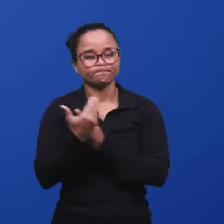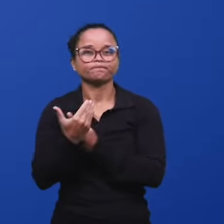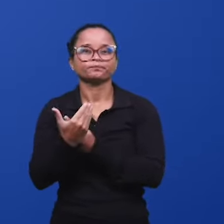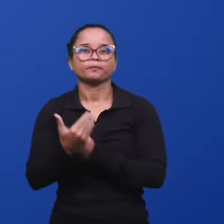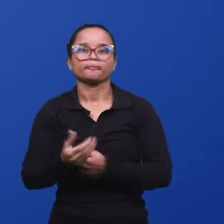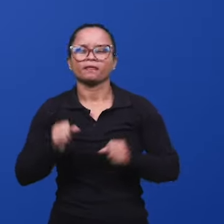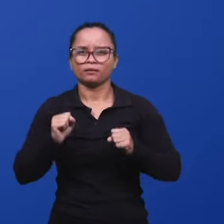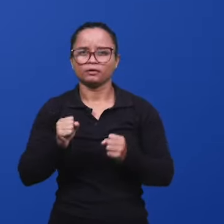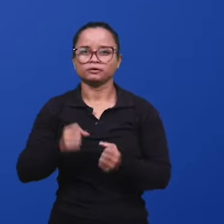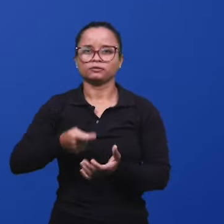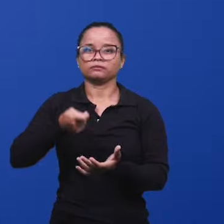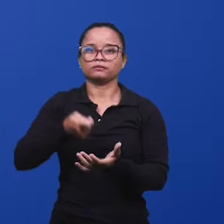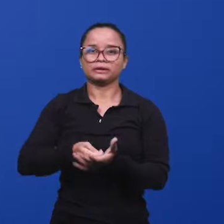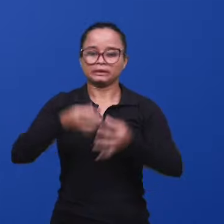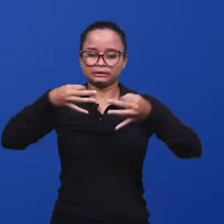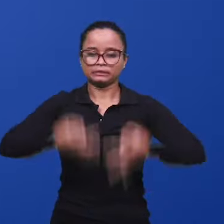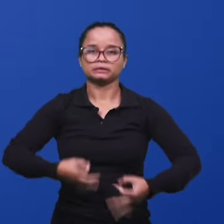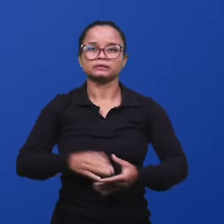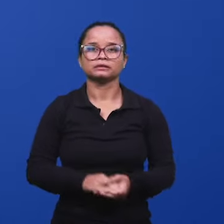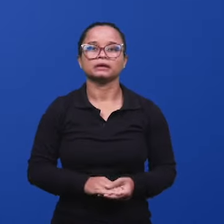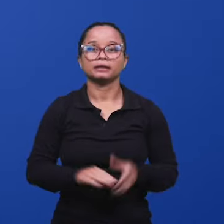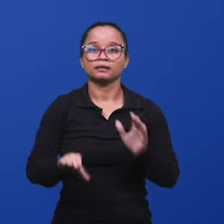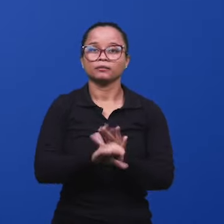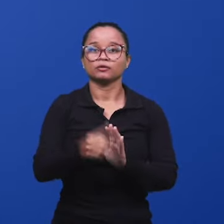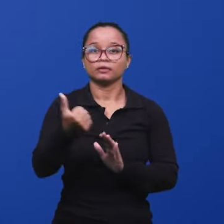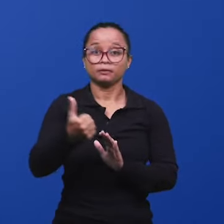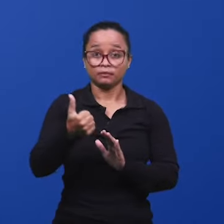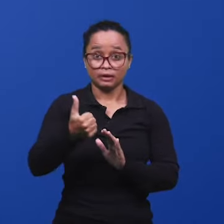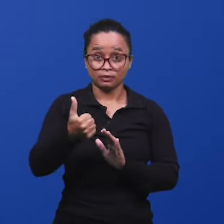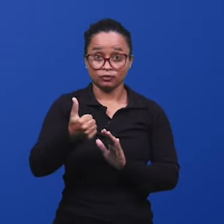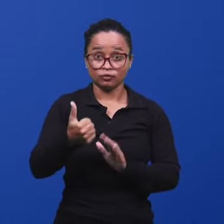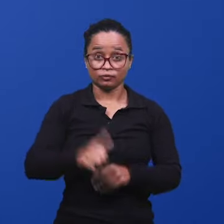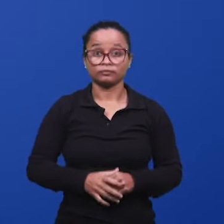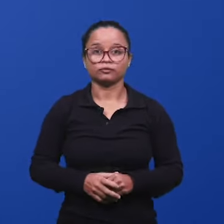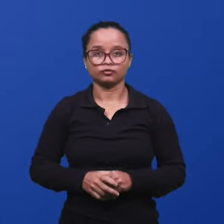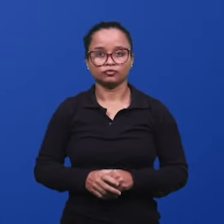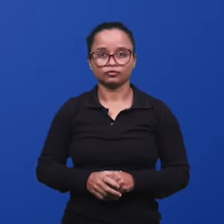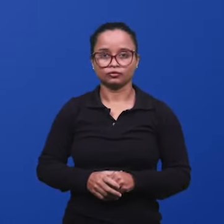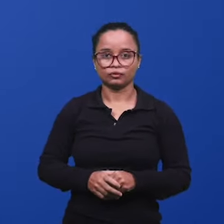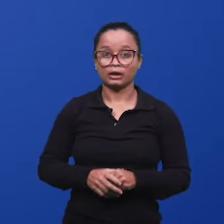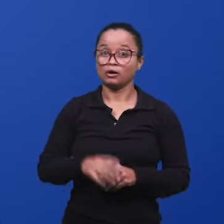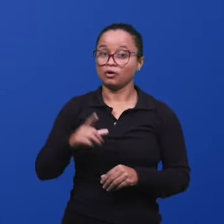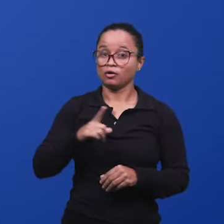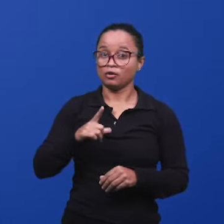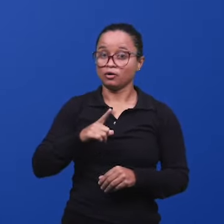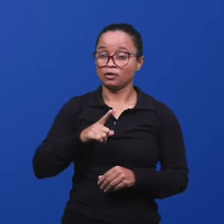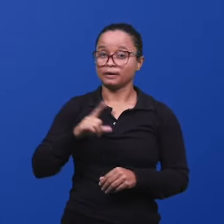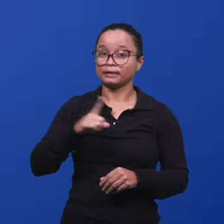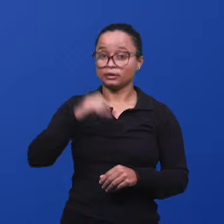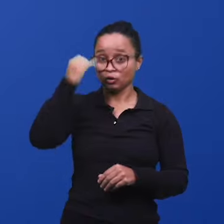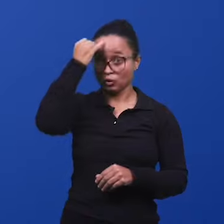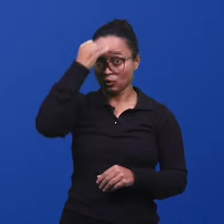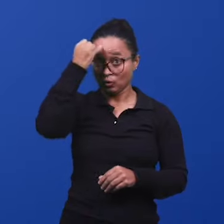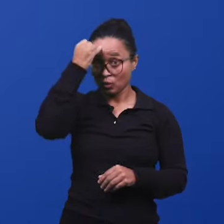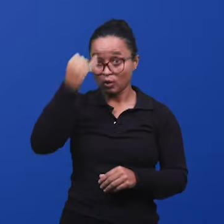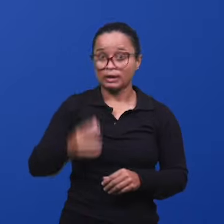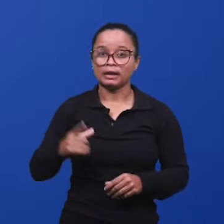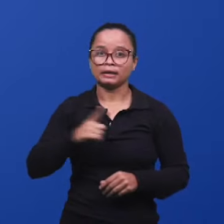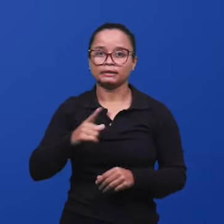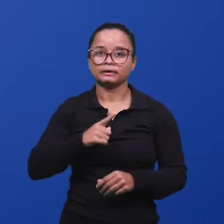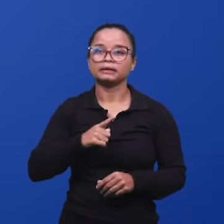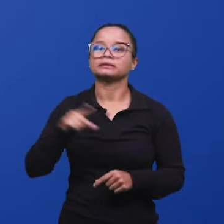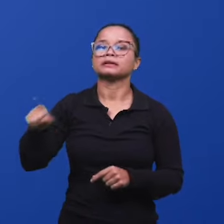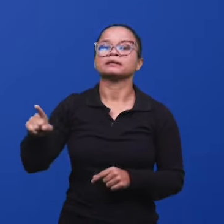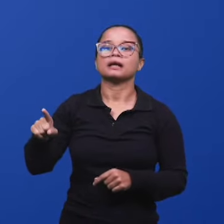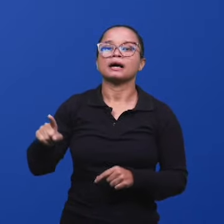Podemos confirmar no capítulo 1º de Judas, que diz assim, Judas, servo de Cristo Jesus, irmão